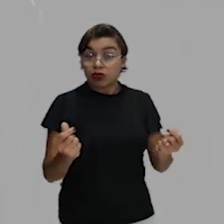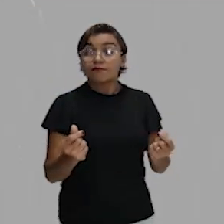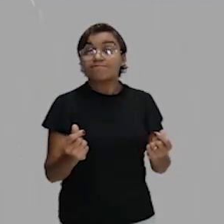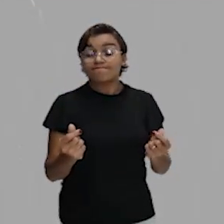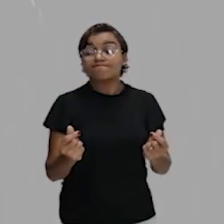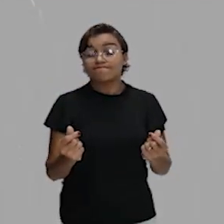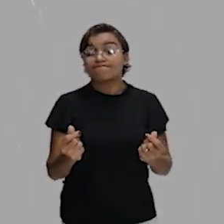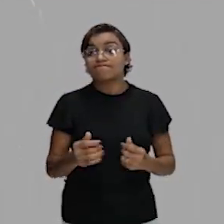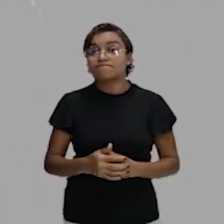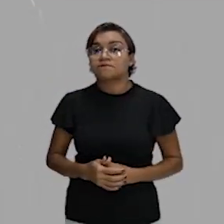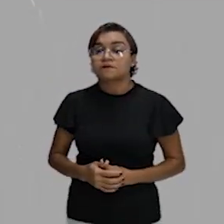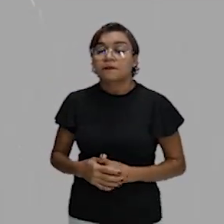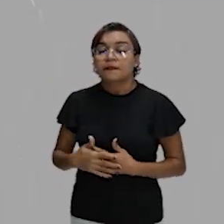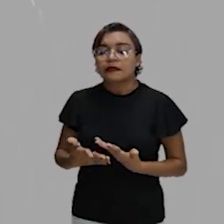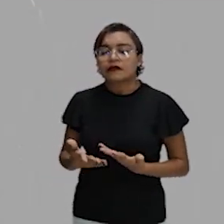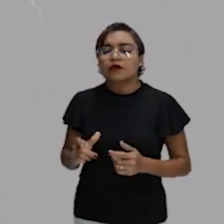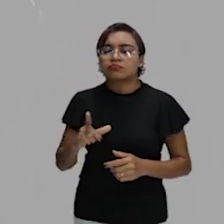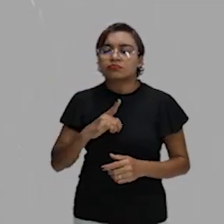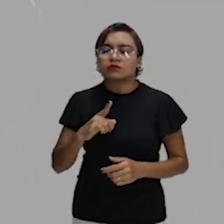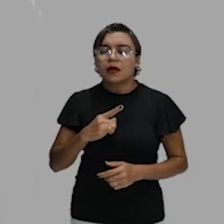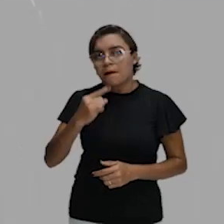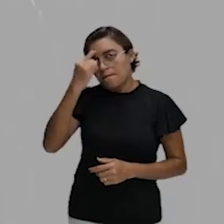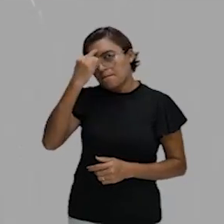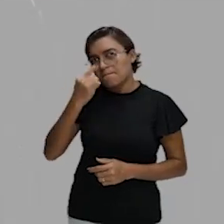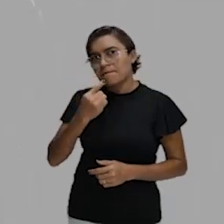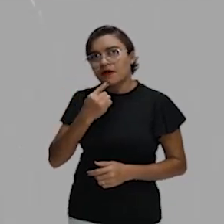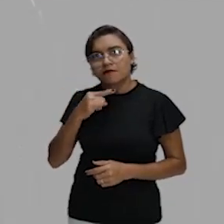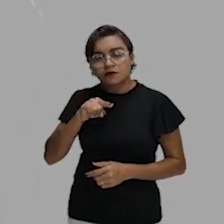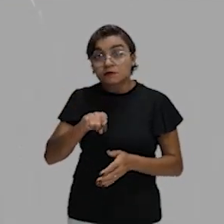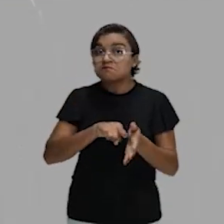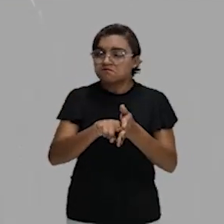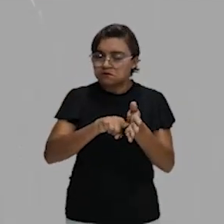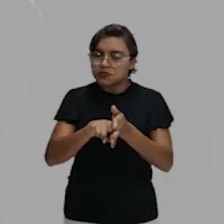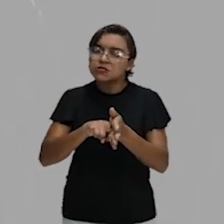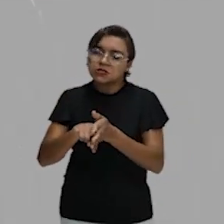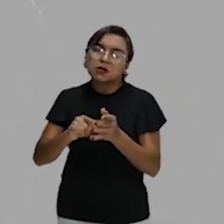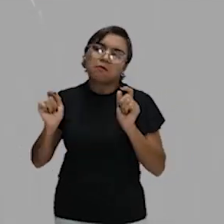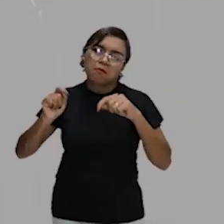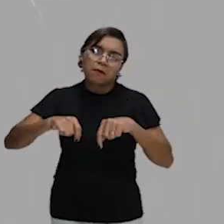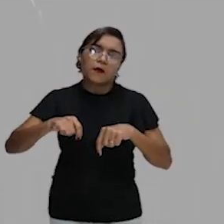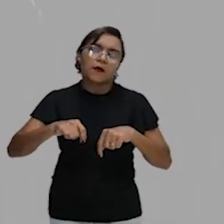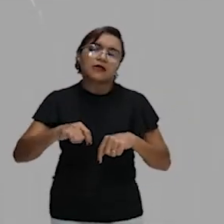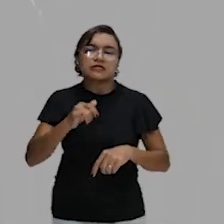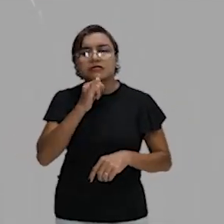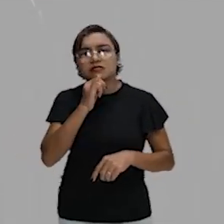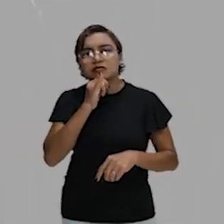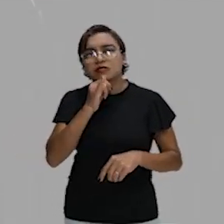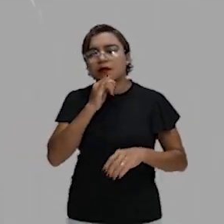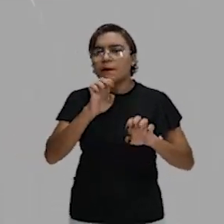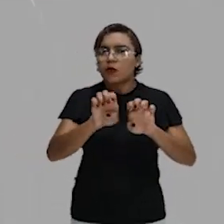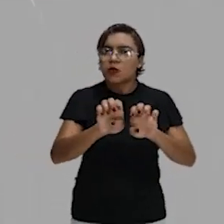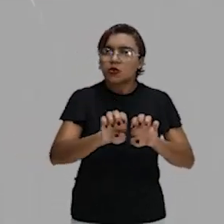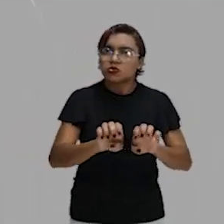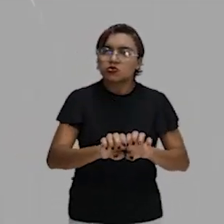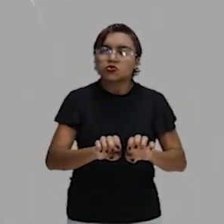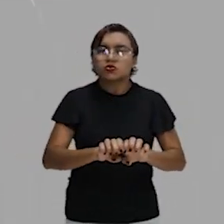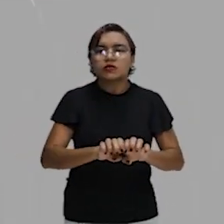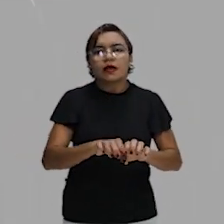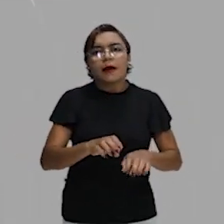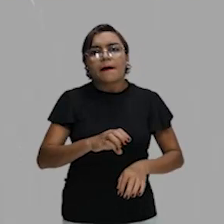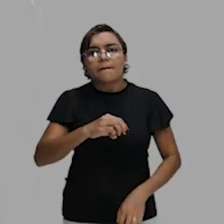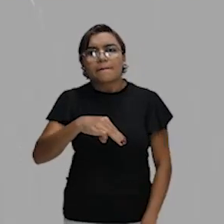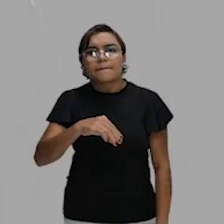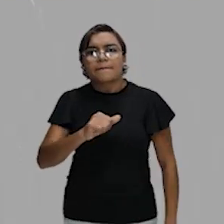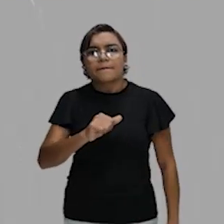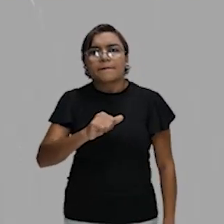dessas, de oxidação. Nós temos imagens, e vocês podem pesquisar aí, por exemplo, de estruturas de mármore, onde pouco a